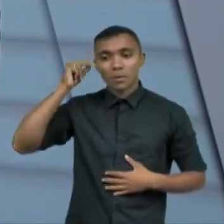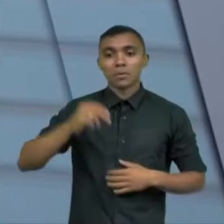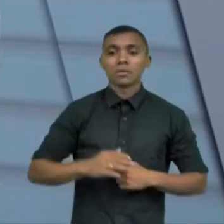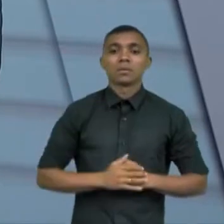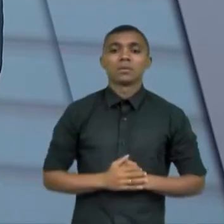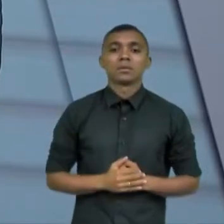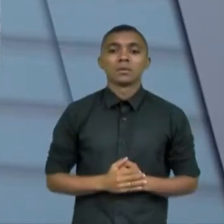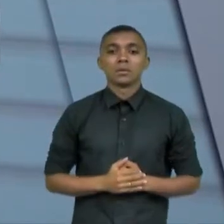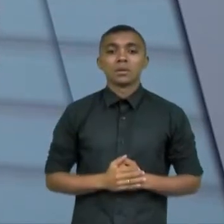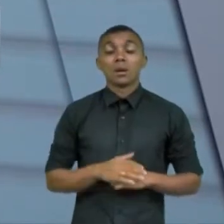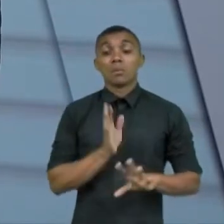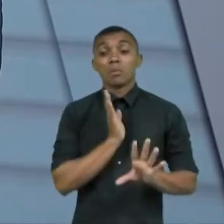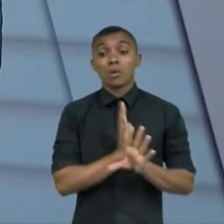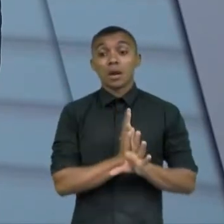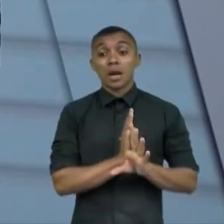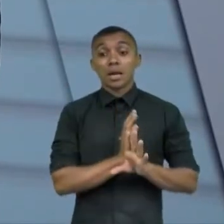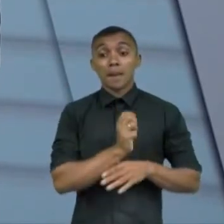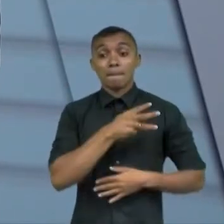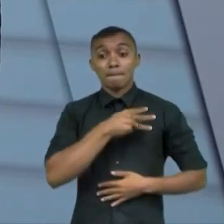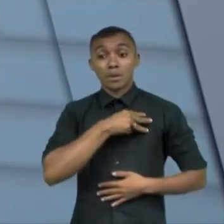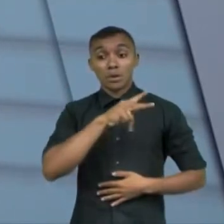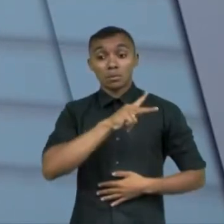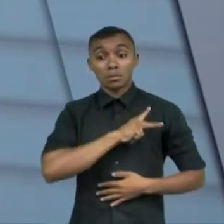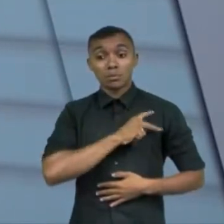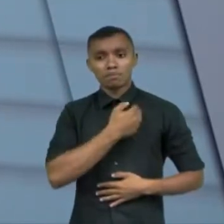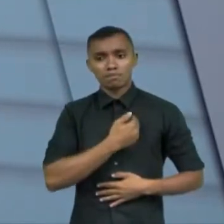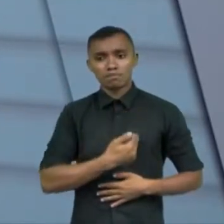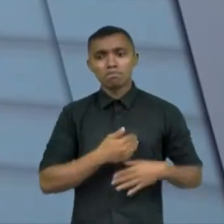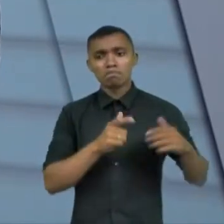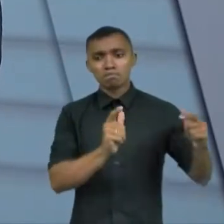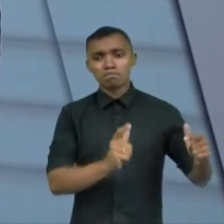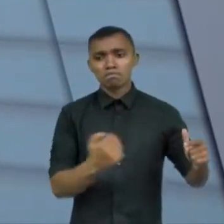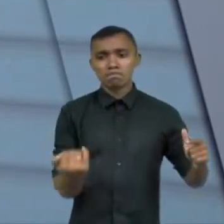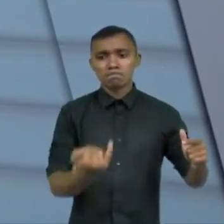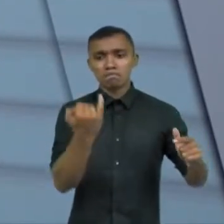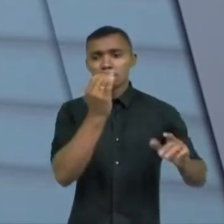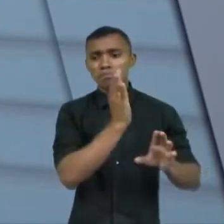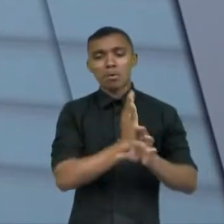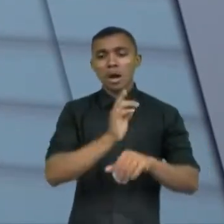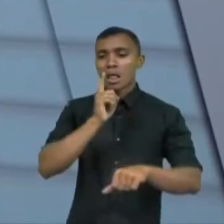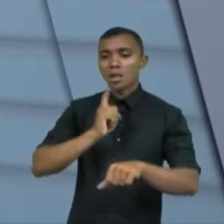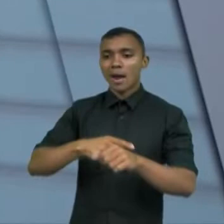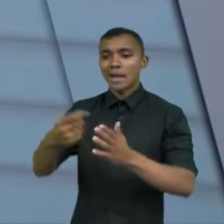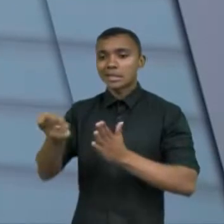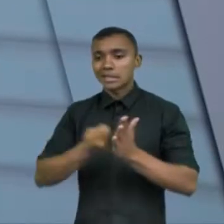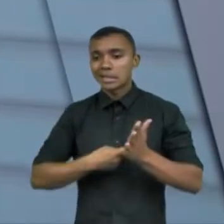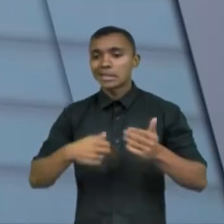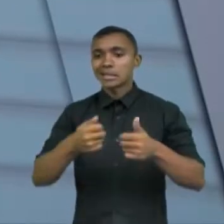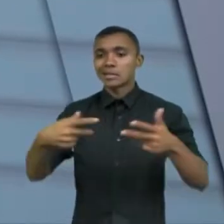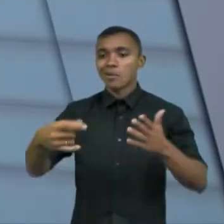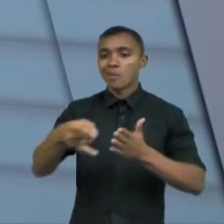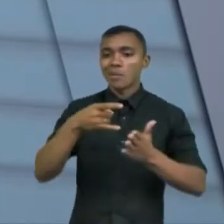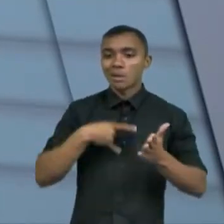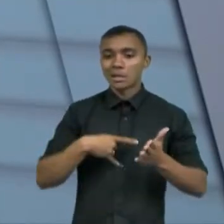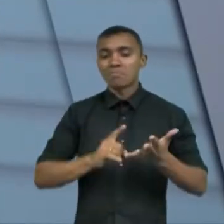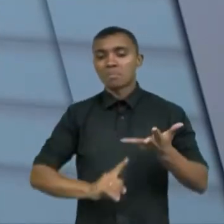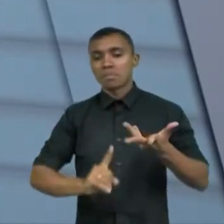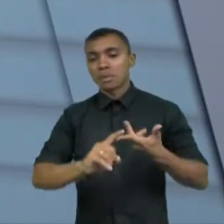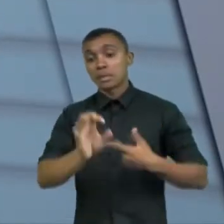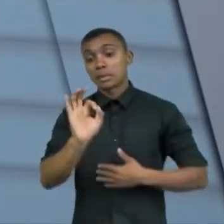o ministério público é um órgão importante para acionar assinar termos de condutas etc